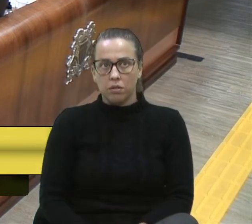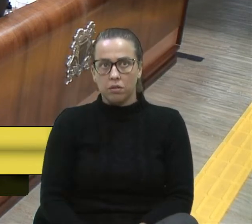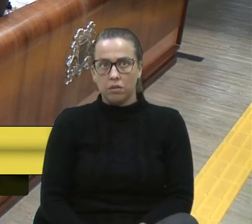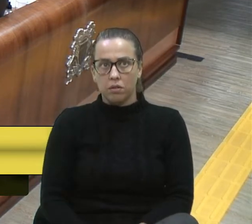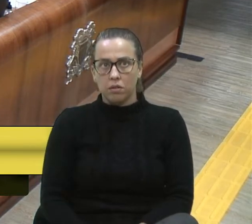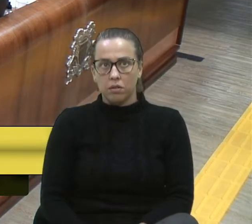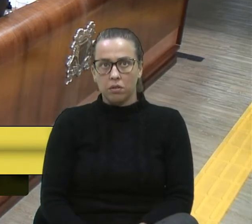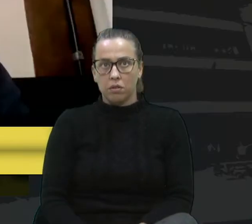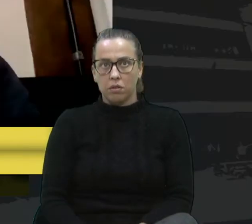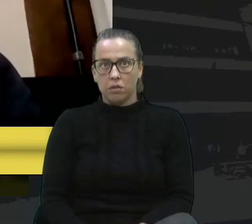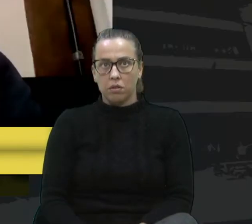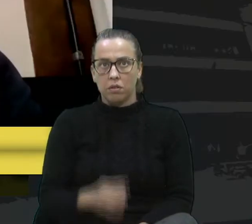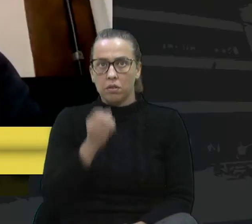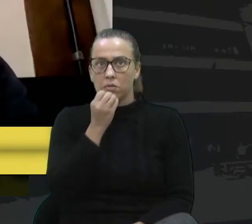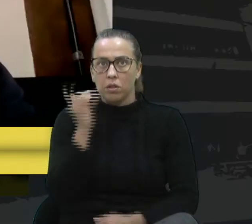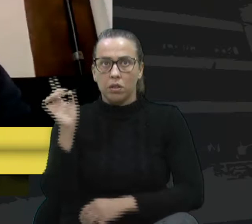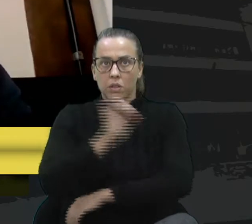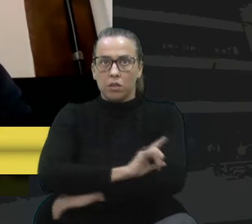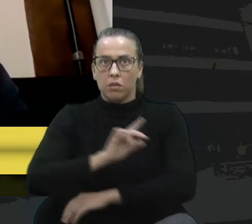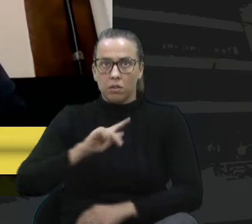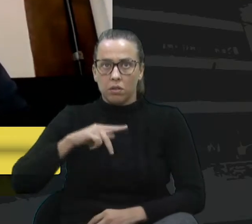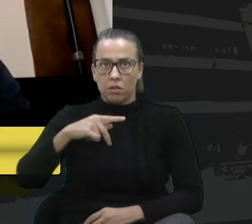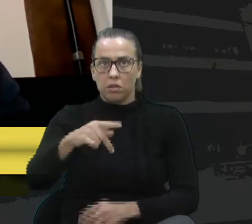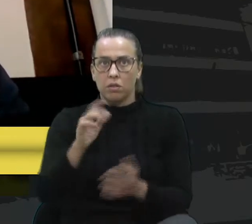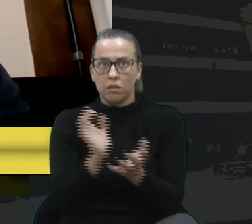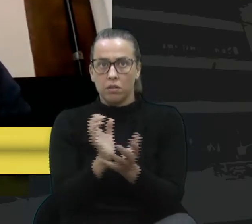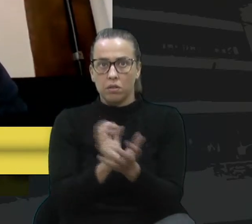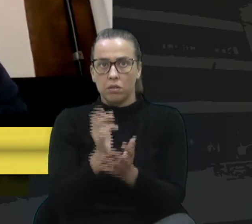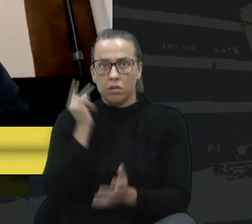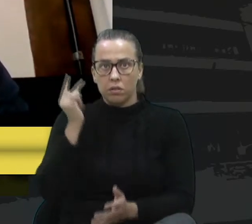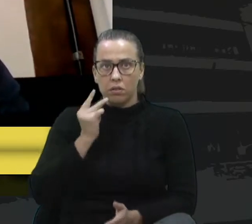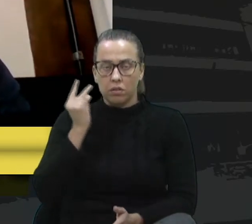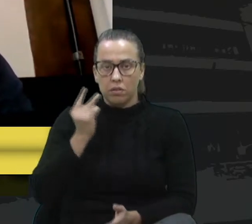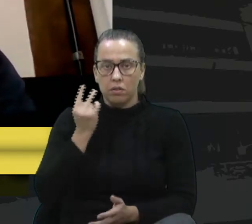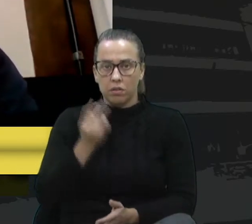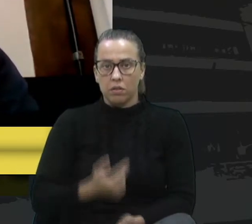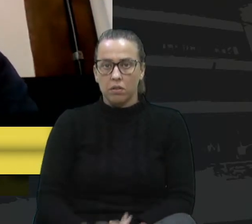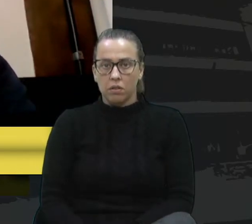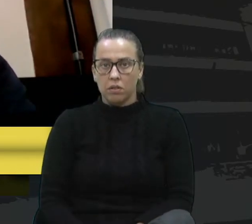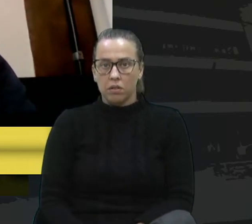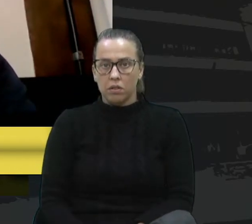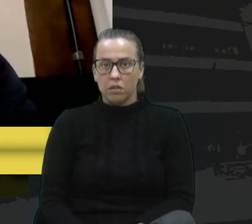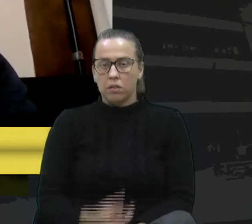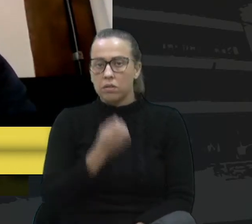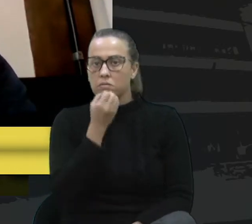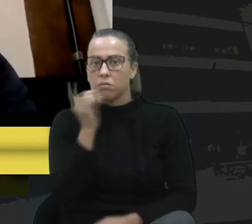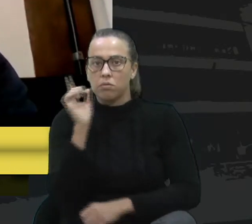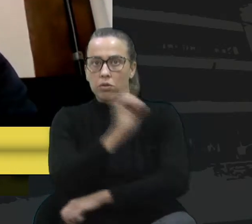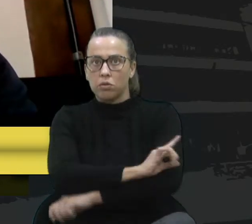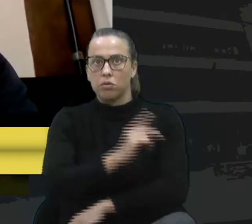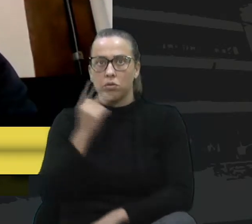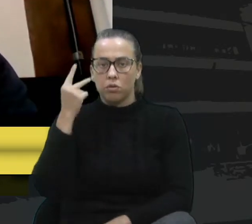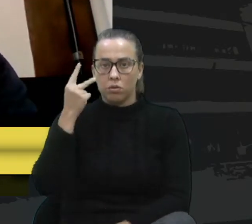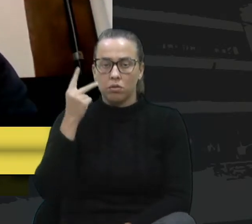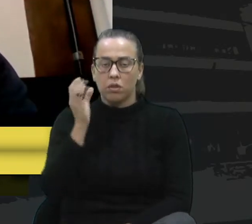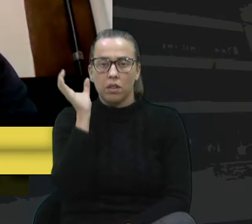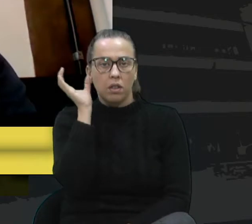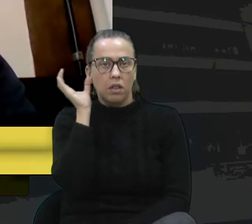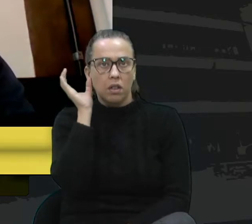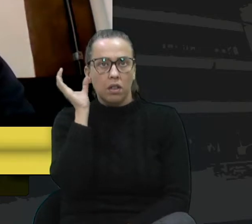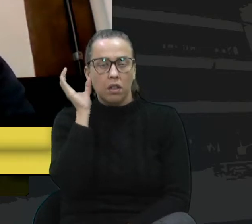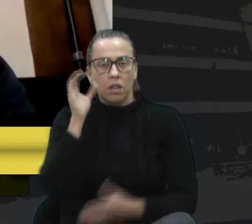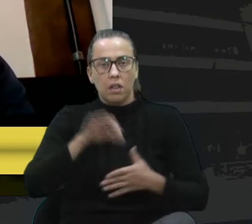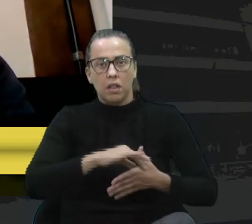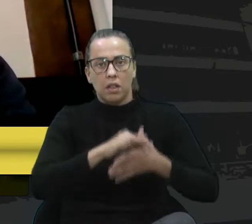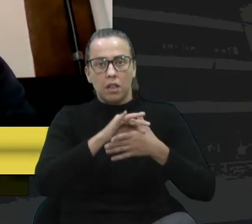Bom dia, presidente. Bom dia, colegas vereadores. Bom dia, vereador Cadori, líder do